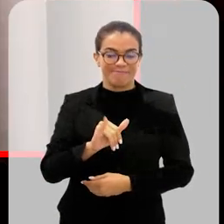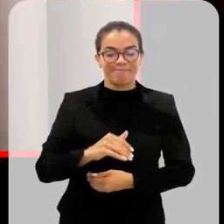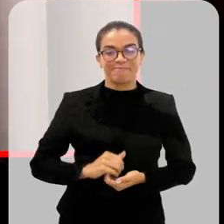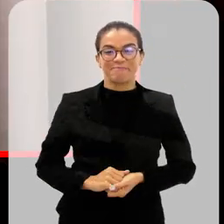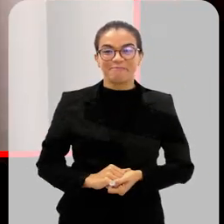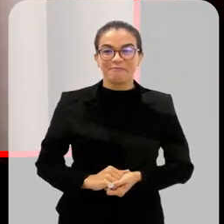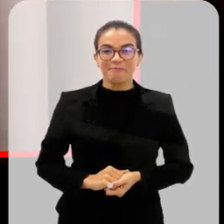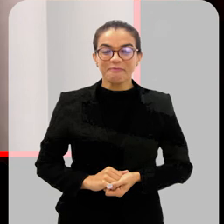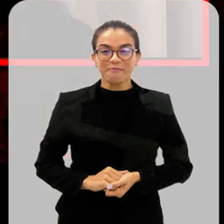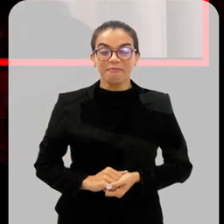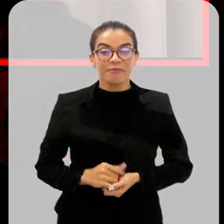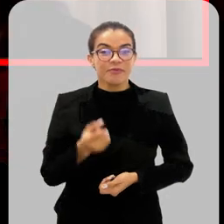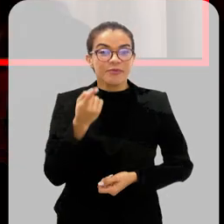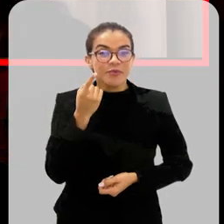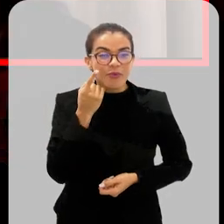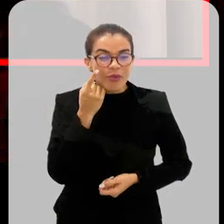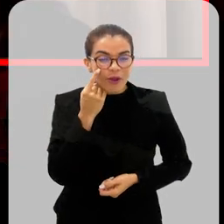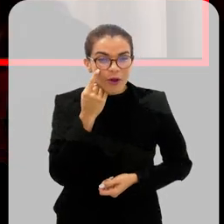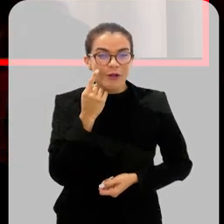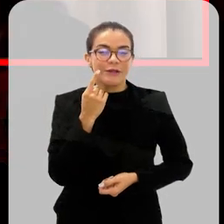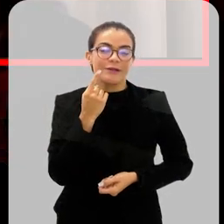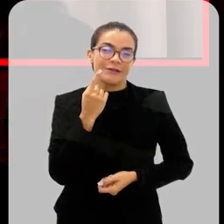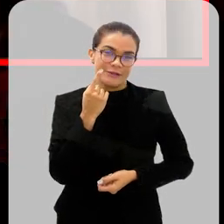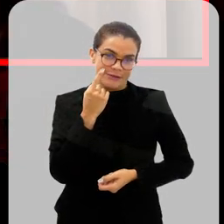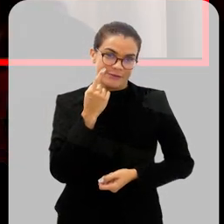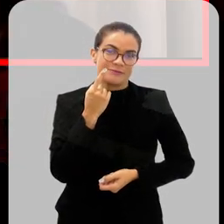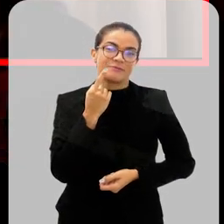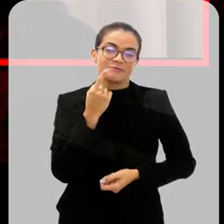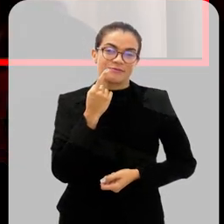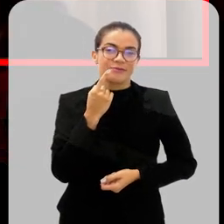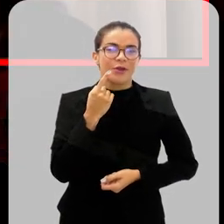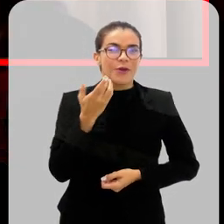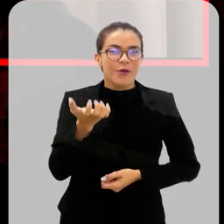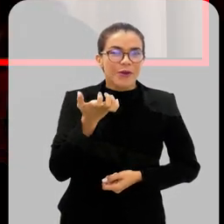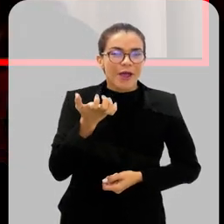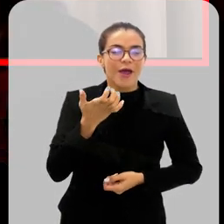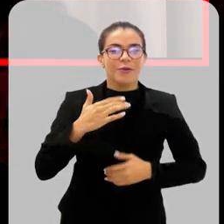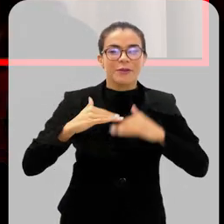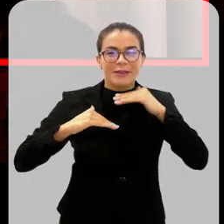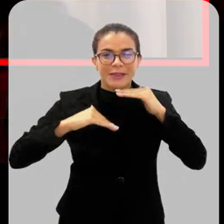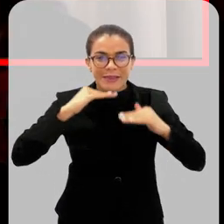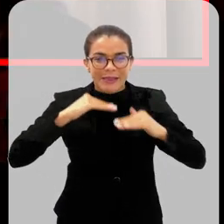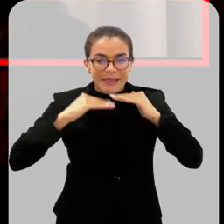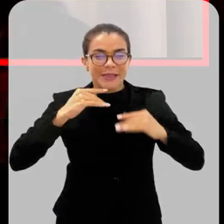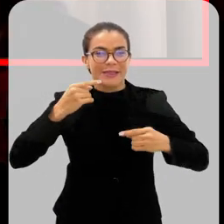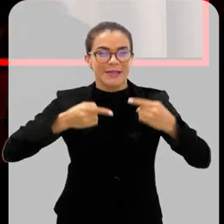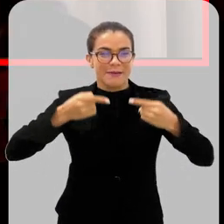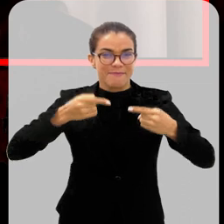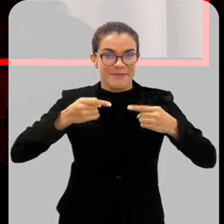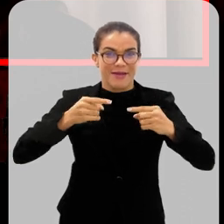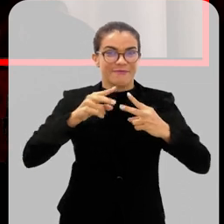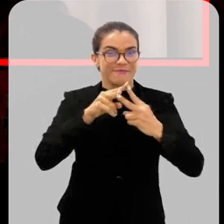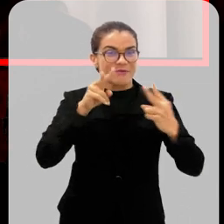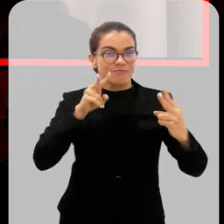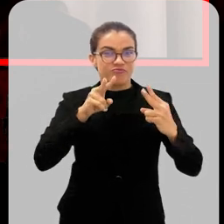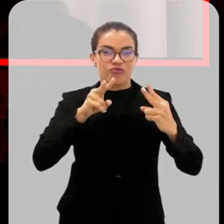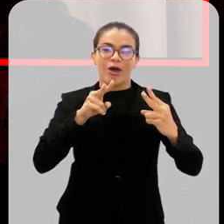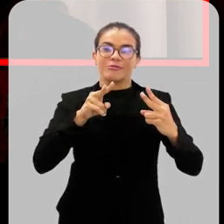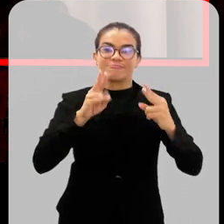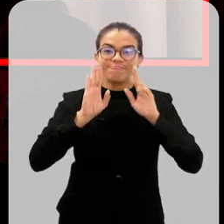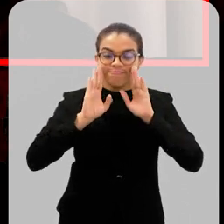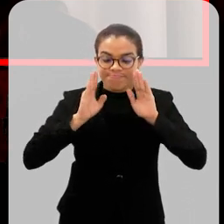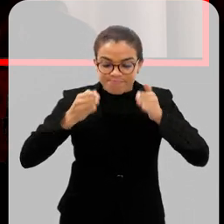Olha, eu queria abrir aqui o debate virtual, tocando muito nesse